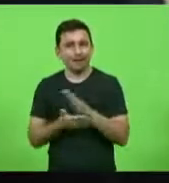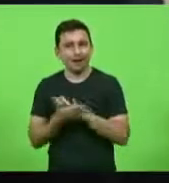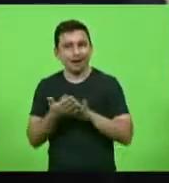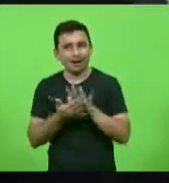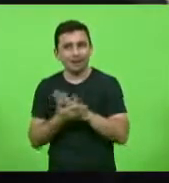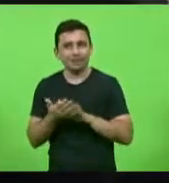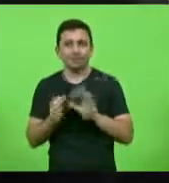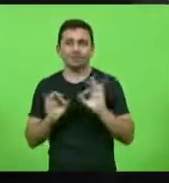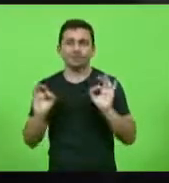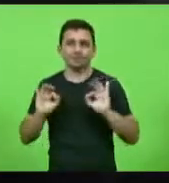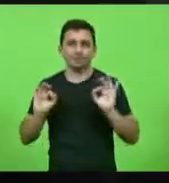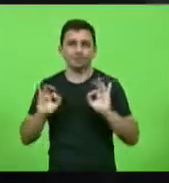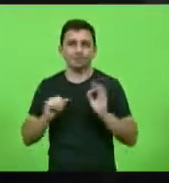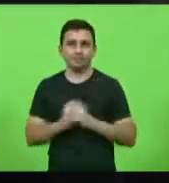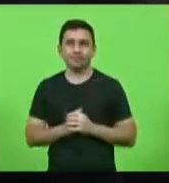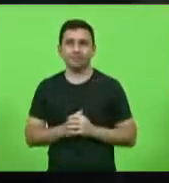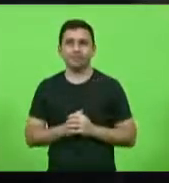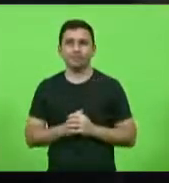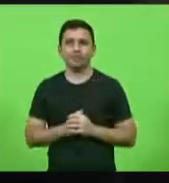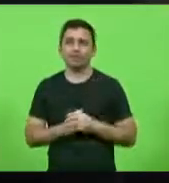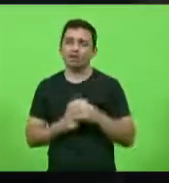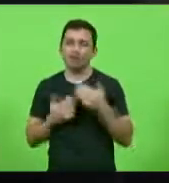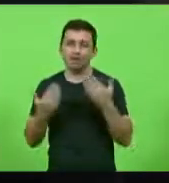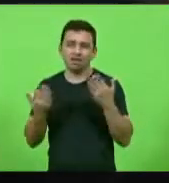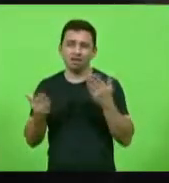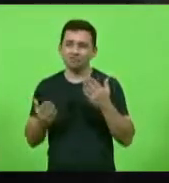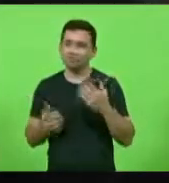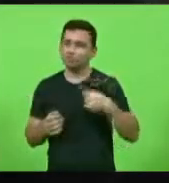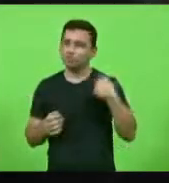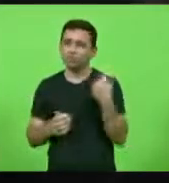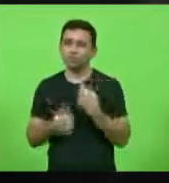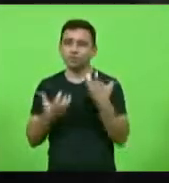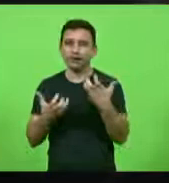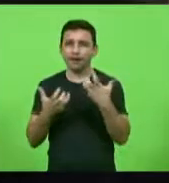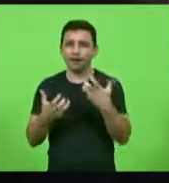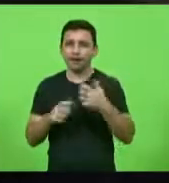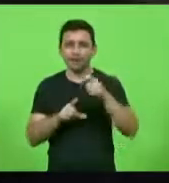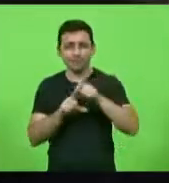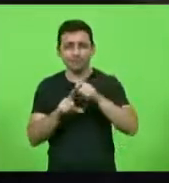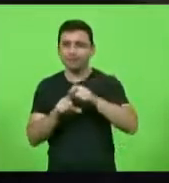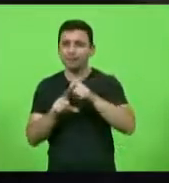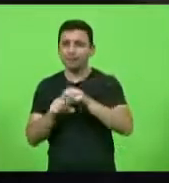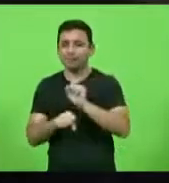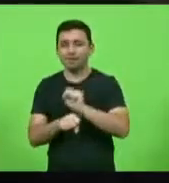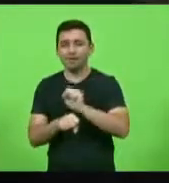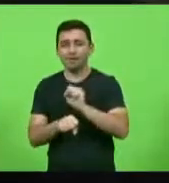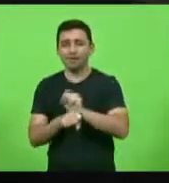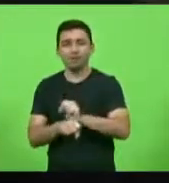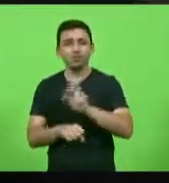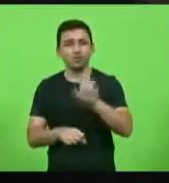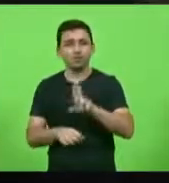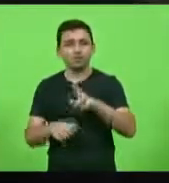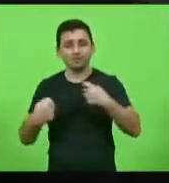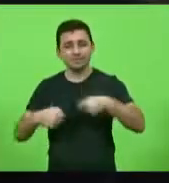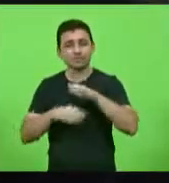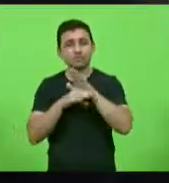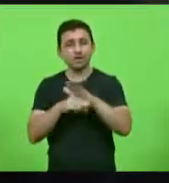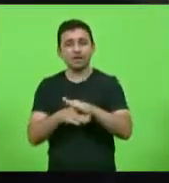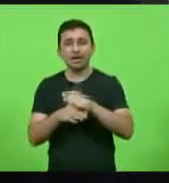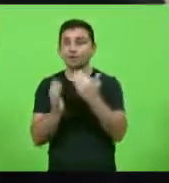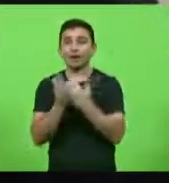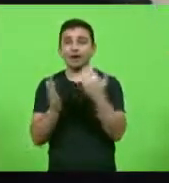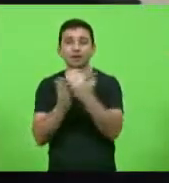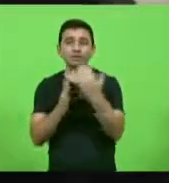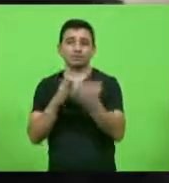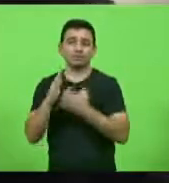aqui em Santa Catarina essa é uma medida esperada esperada há meses ela é urgente necessária para evitar que mais empresas fechem as suas